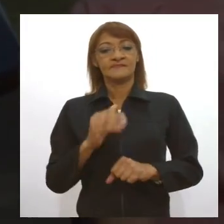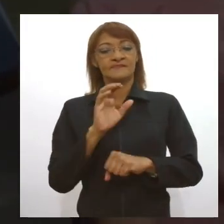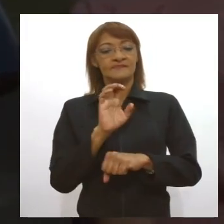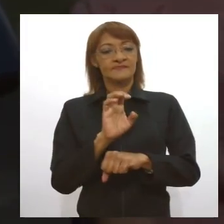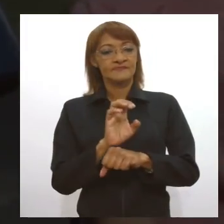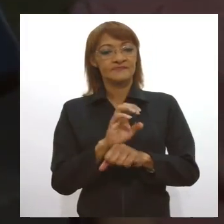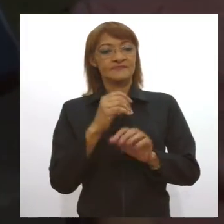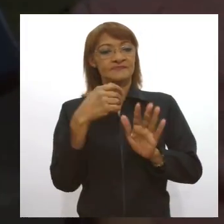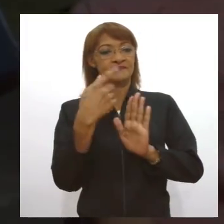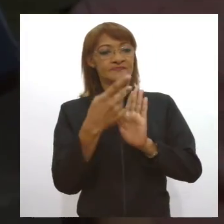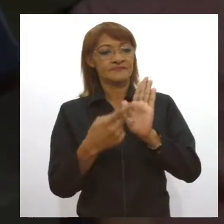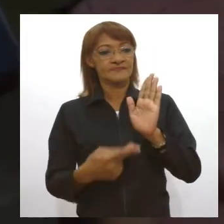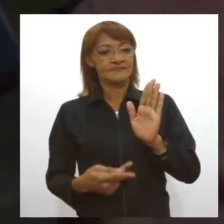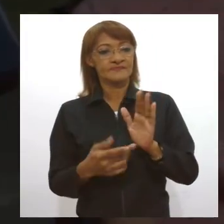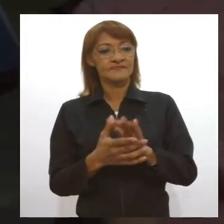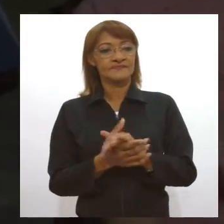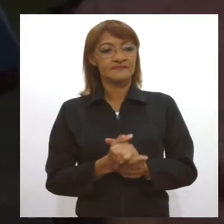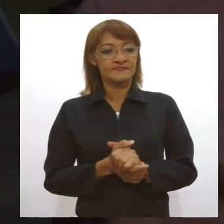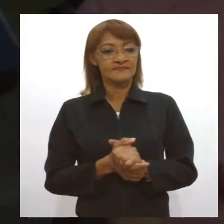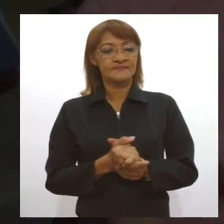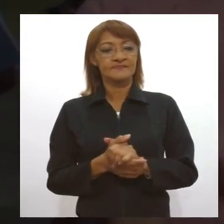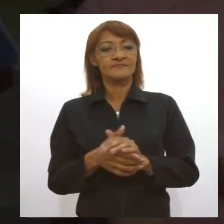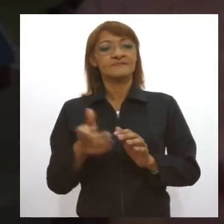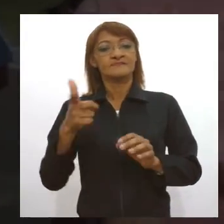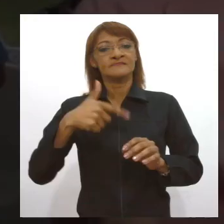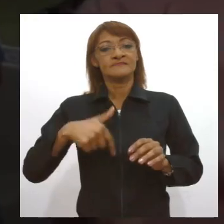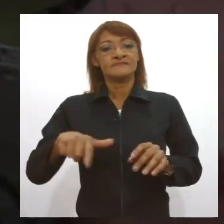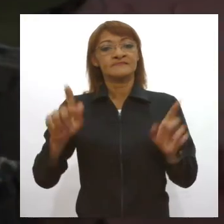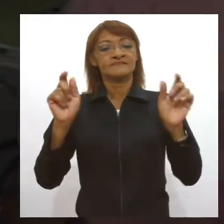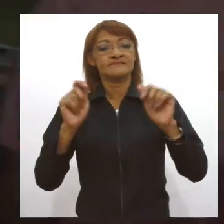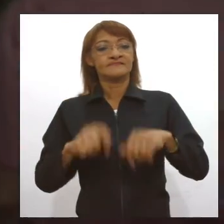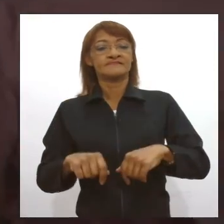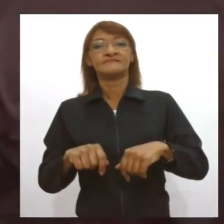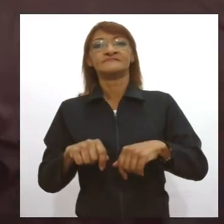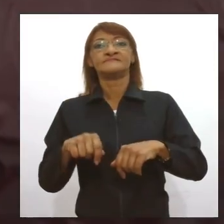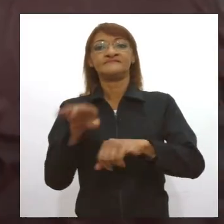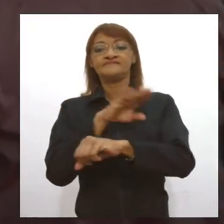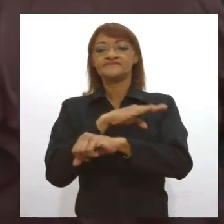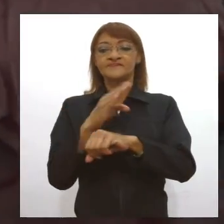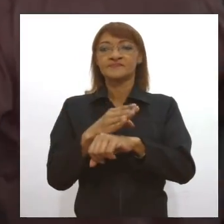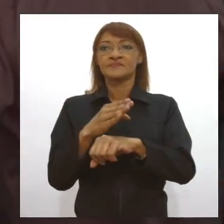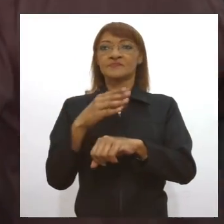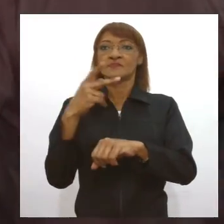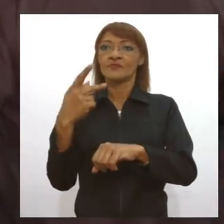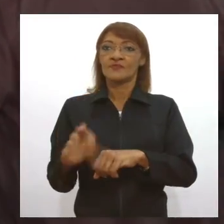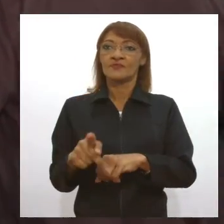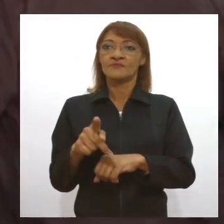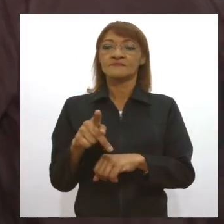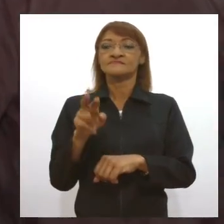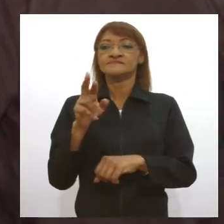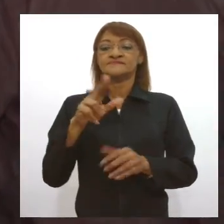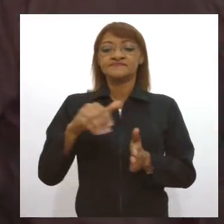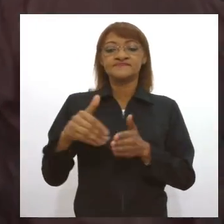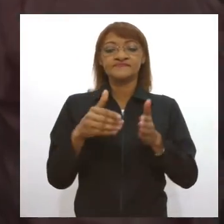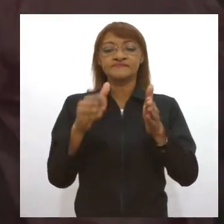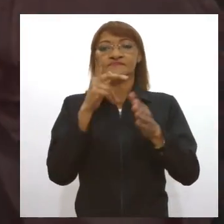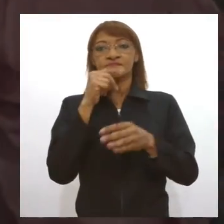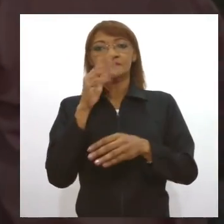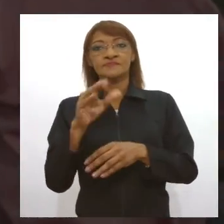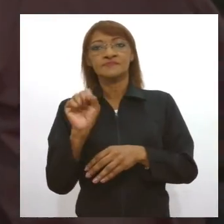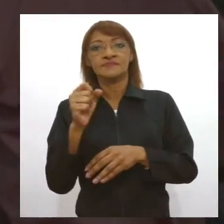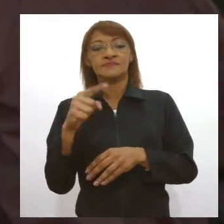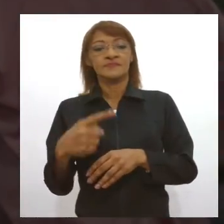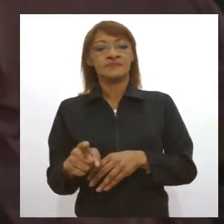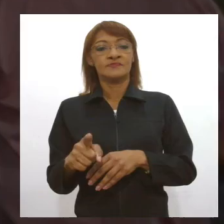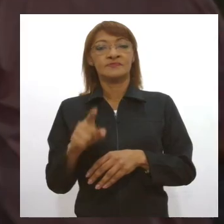viabilidade da ponte, da segunda ponte, sobre o Rio Sergipe, ligando Aracaju-Barros Coqueiros. Estamos pedindo um projeto de viabilidade,